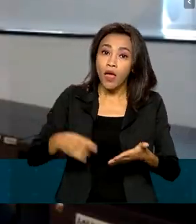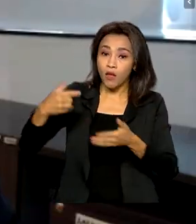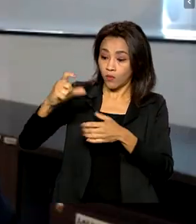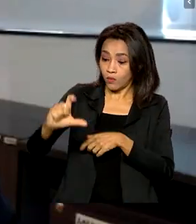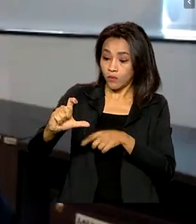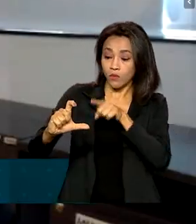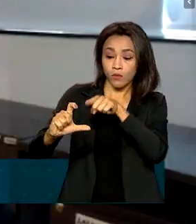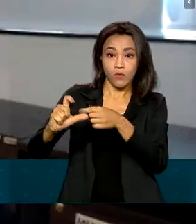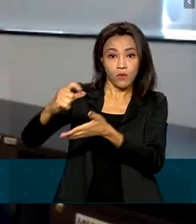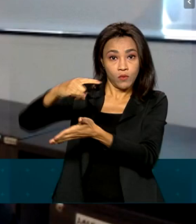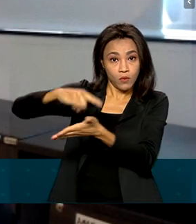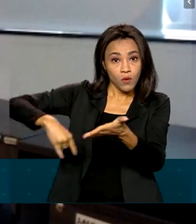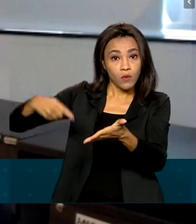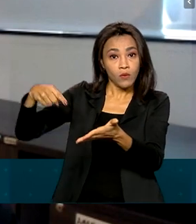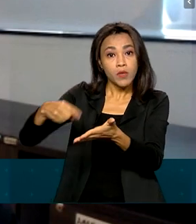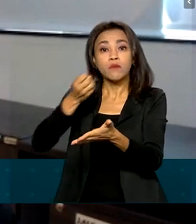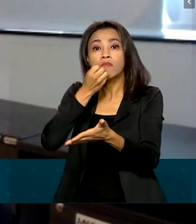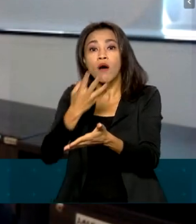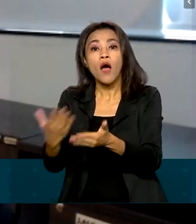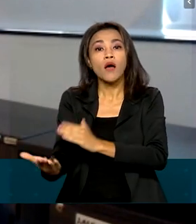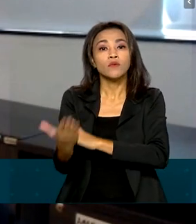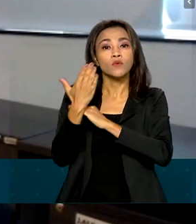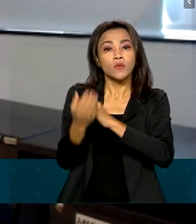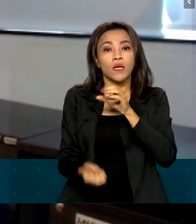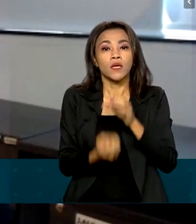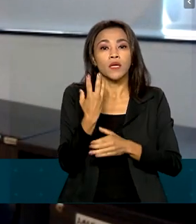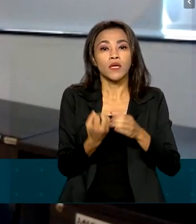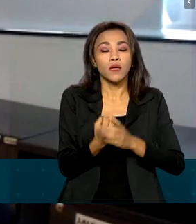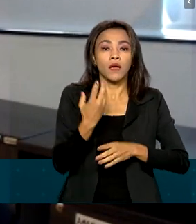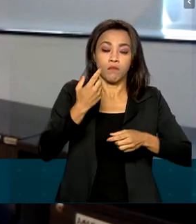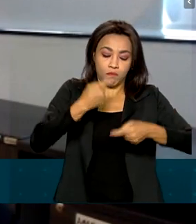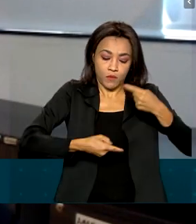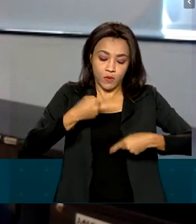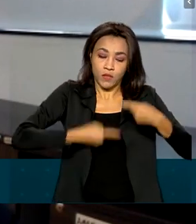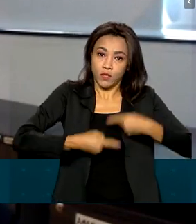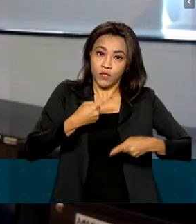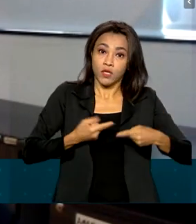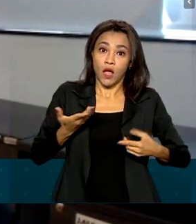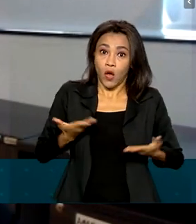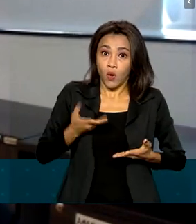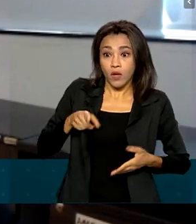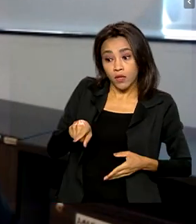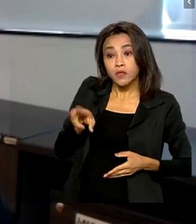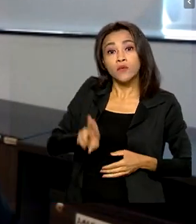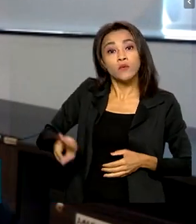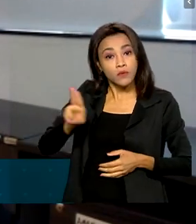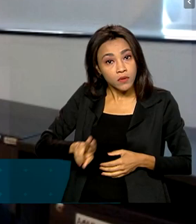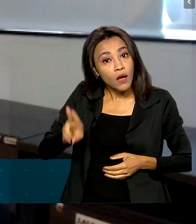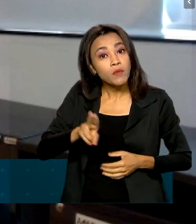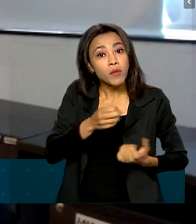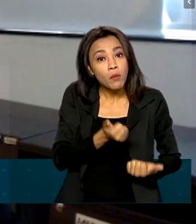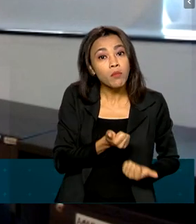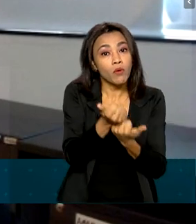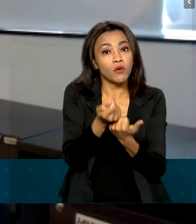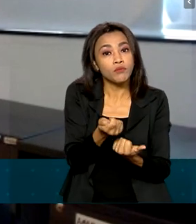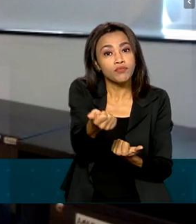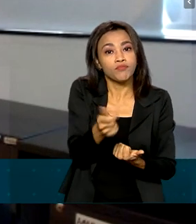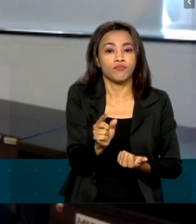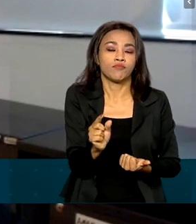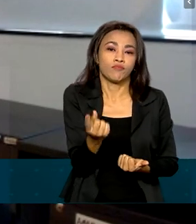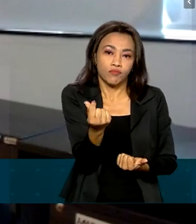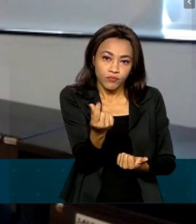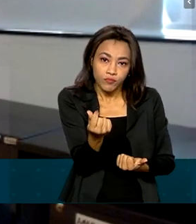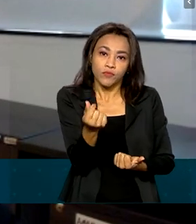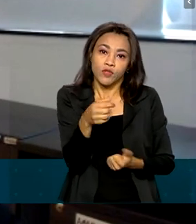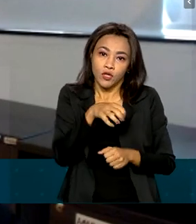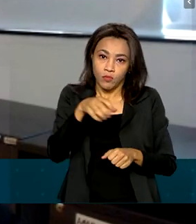desenvolver políticas públicas, como, por exemplo, agora ele está sendo usado para o auxílio caminhoneiro. Ele serve como